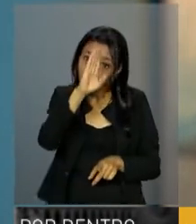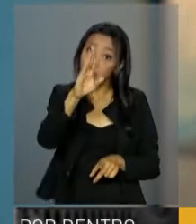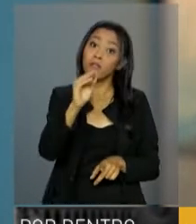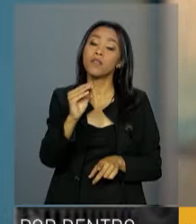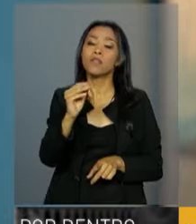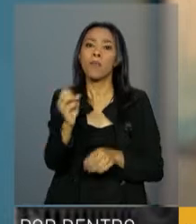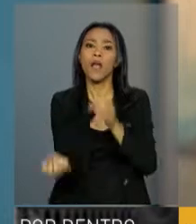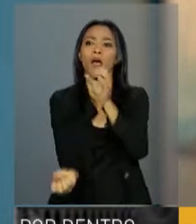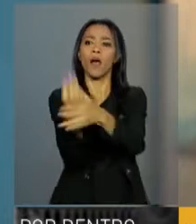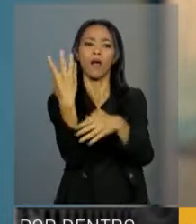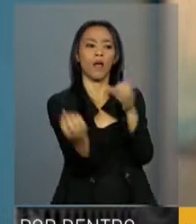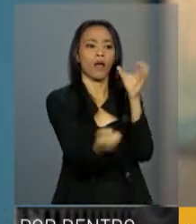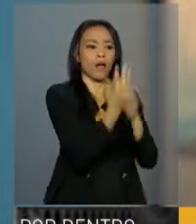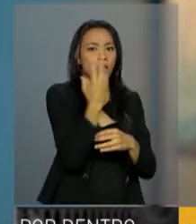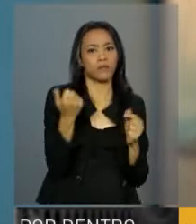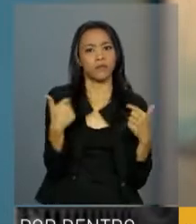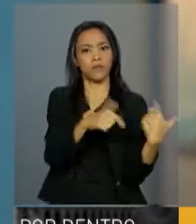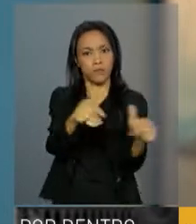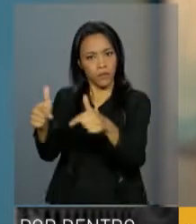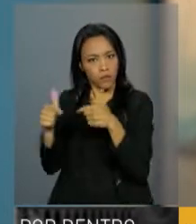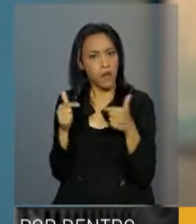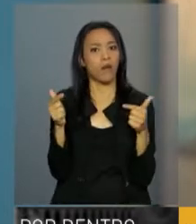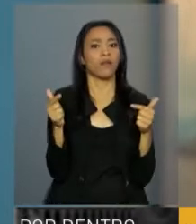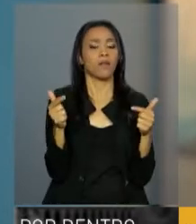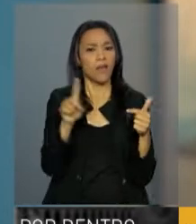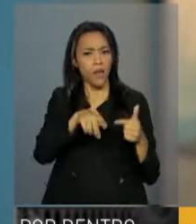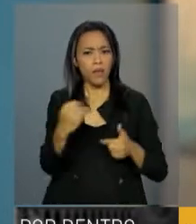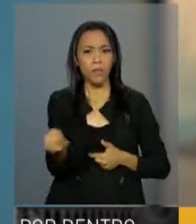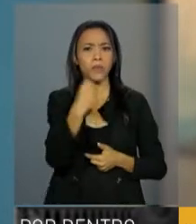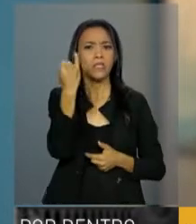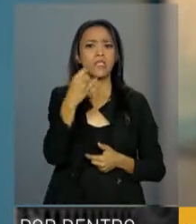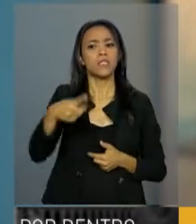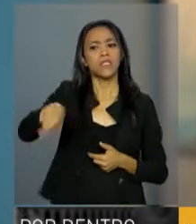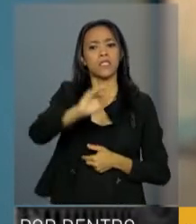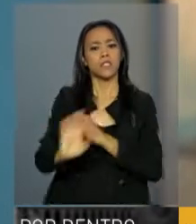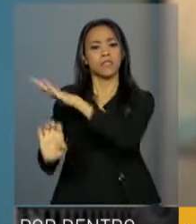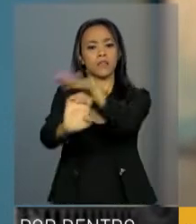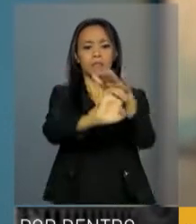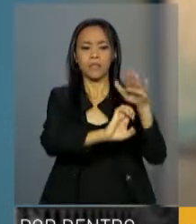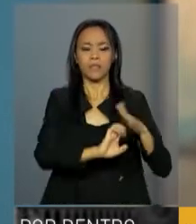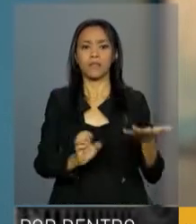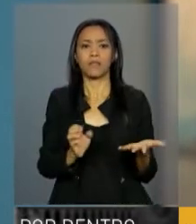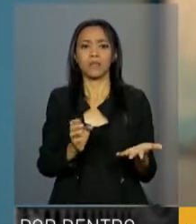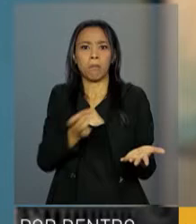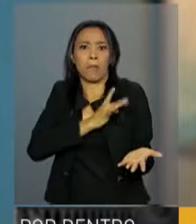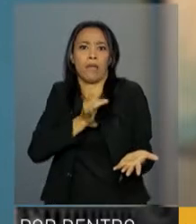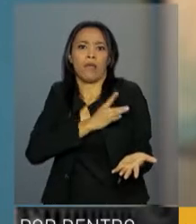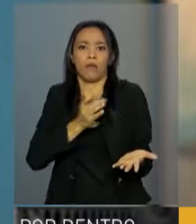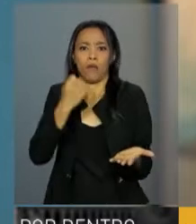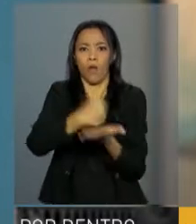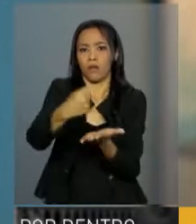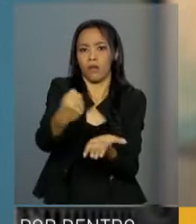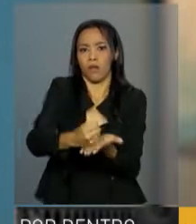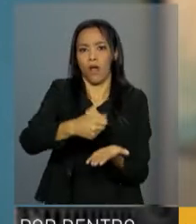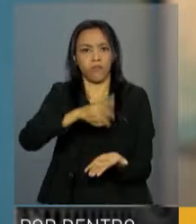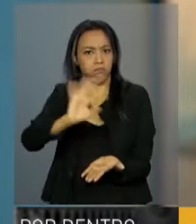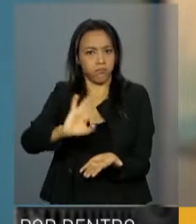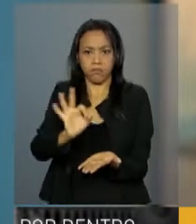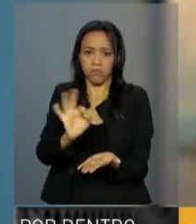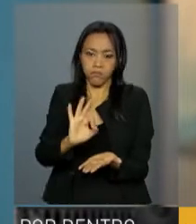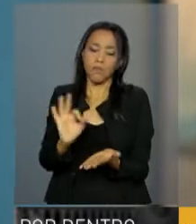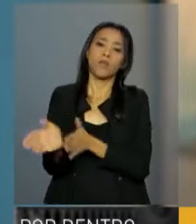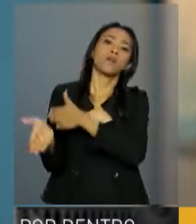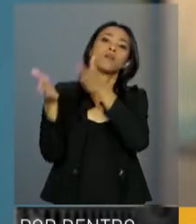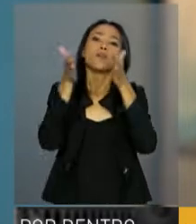para gerar empregos. É muito importante que o empreendedor não tenha medo de contratar. O segundo